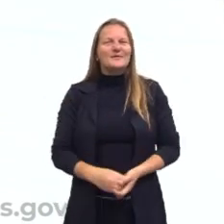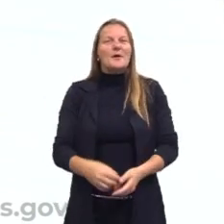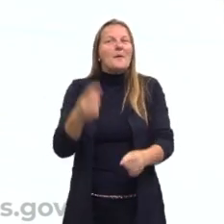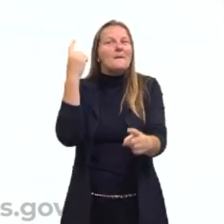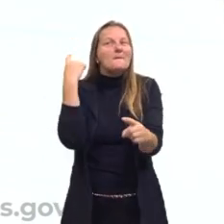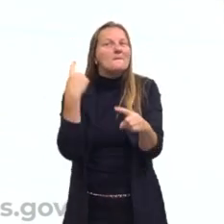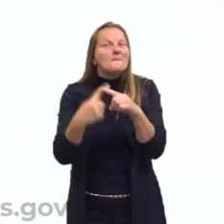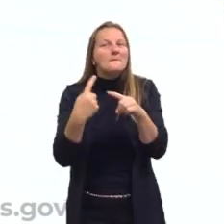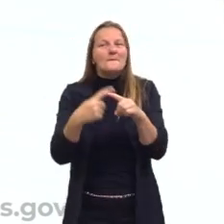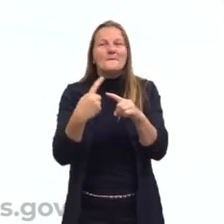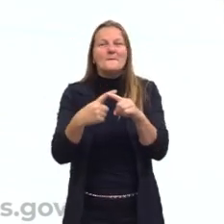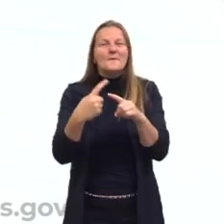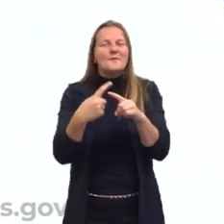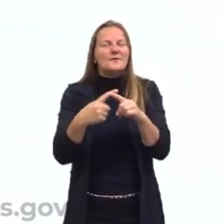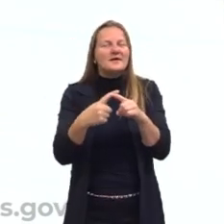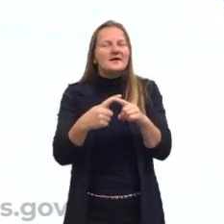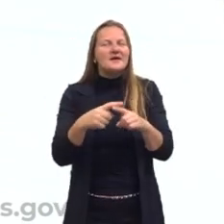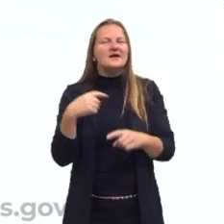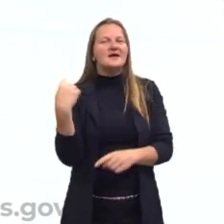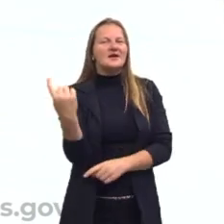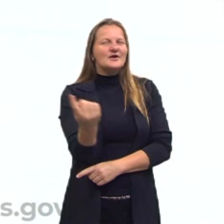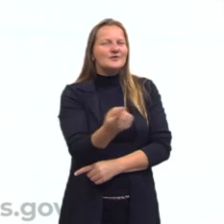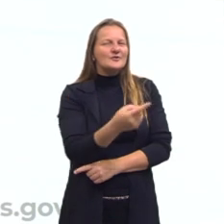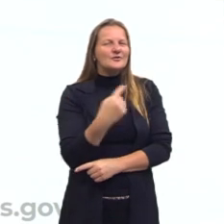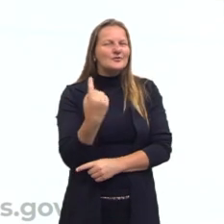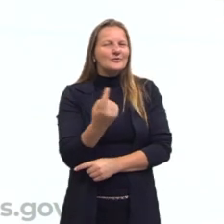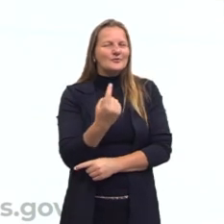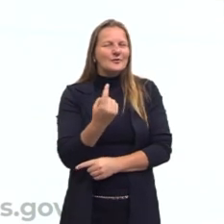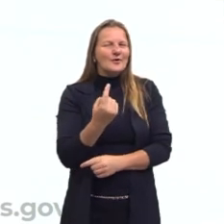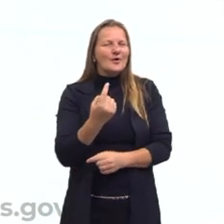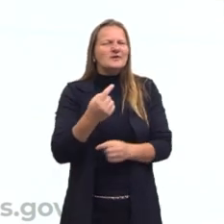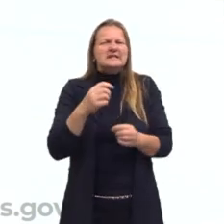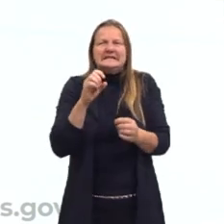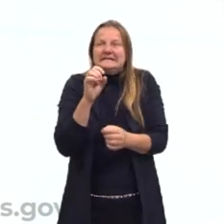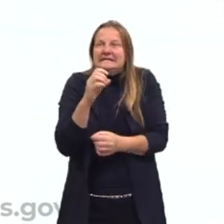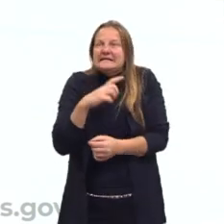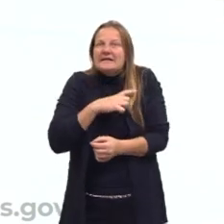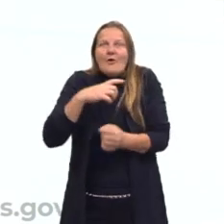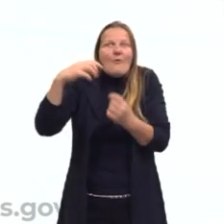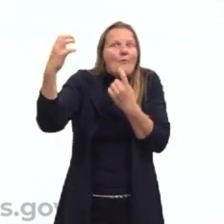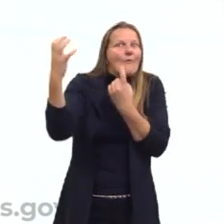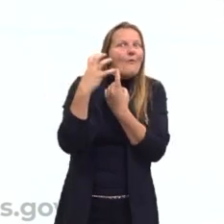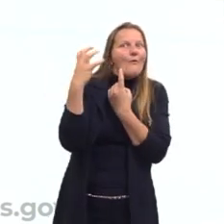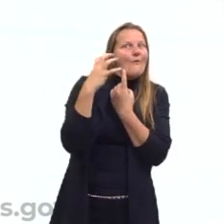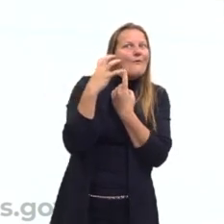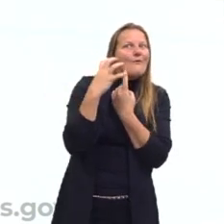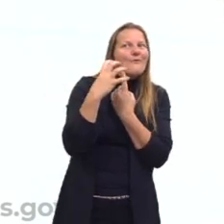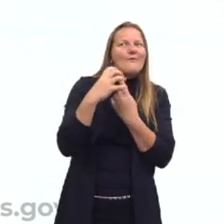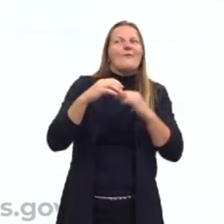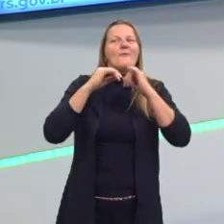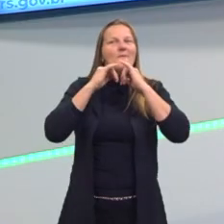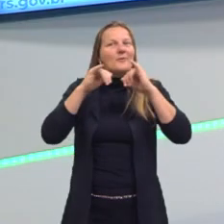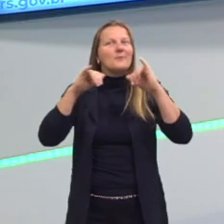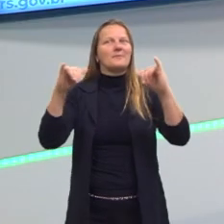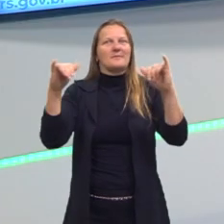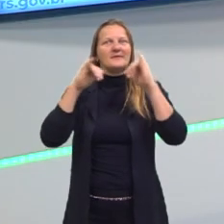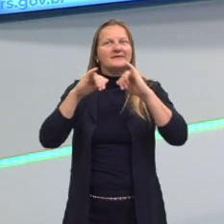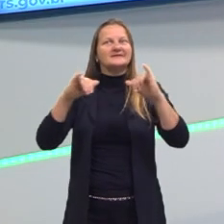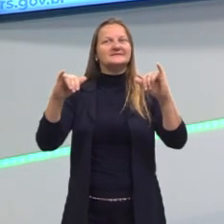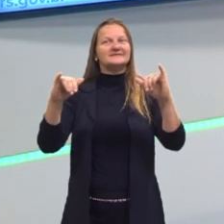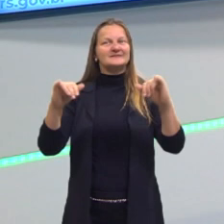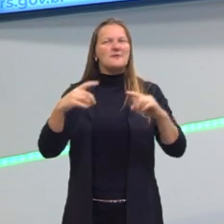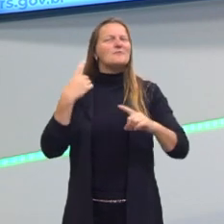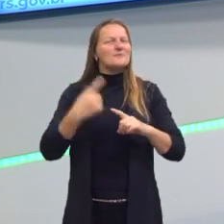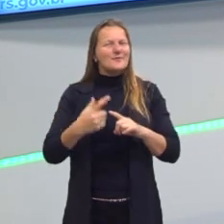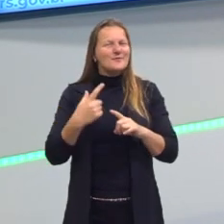botando aí aquela pulguinha atrás da orelha, né? E eu pergunto por que a gente é tão influenciado pelas propagandas,